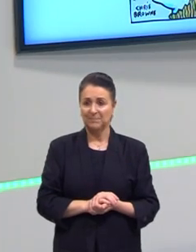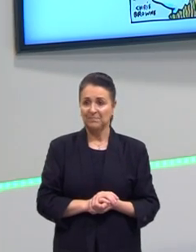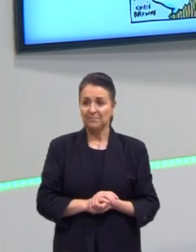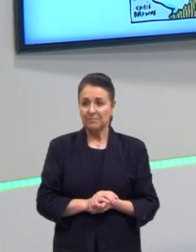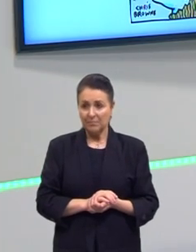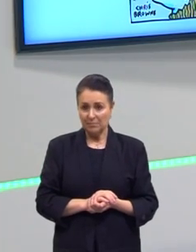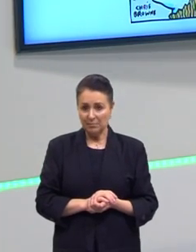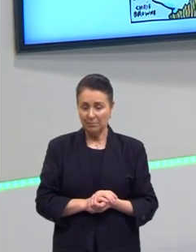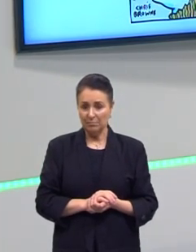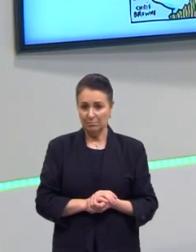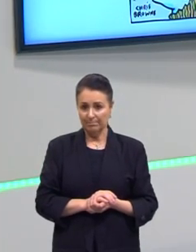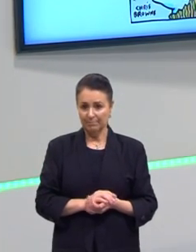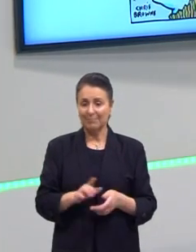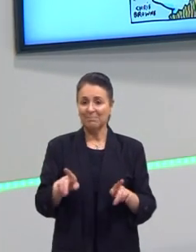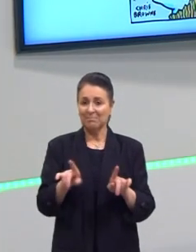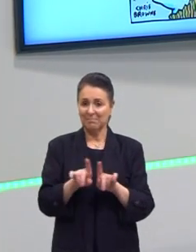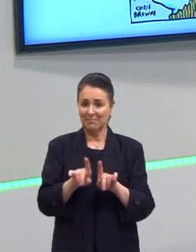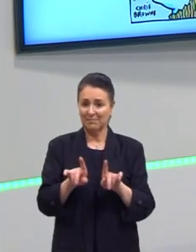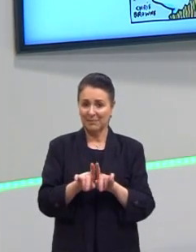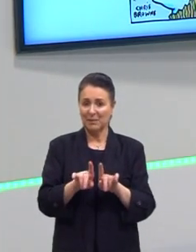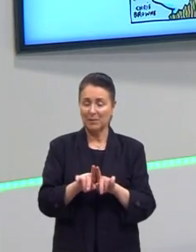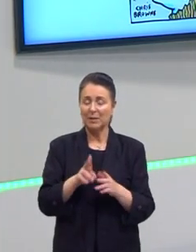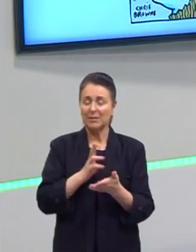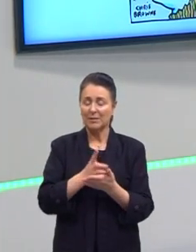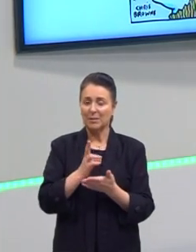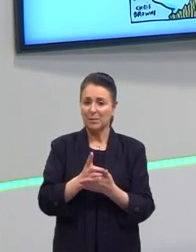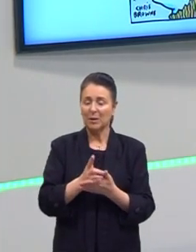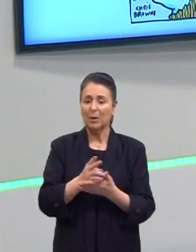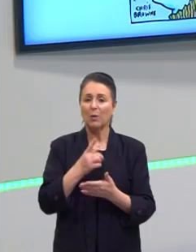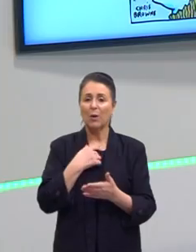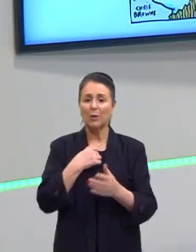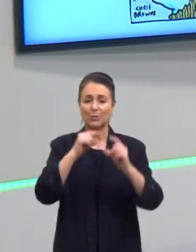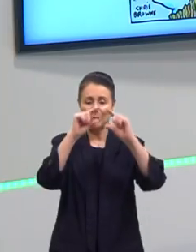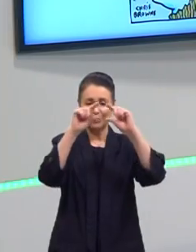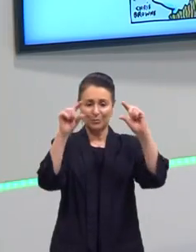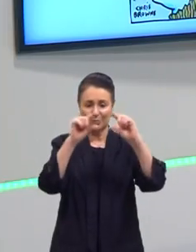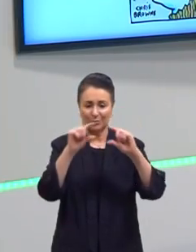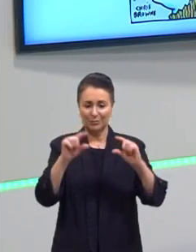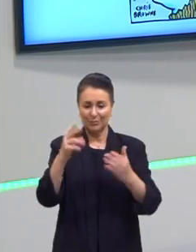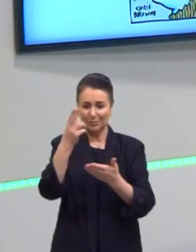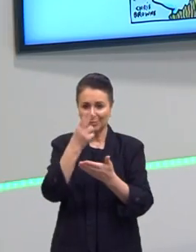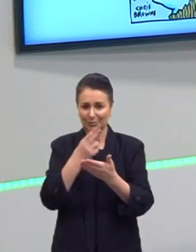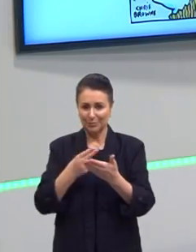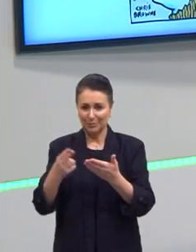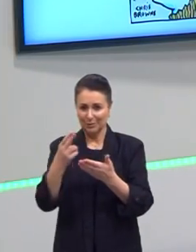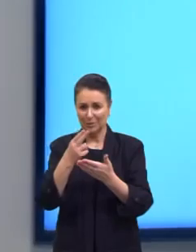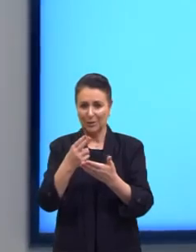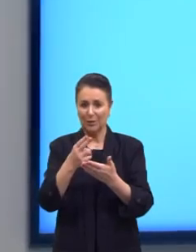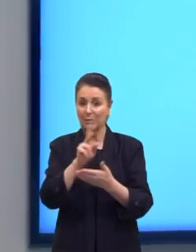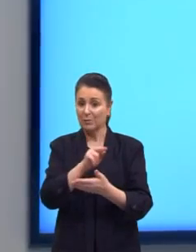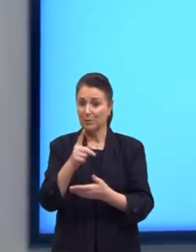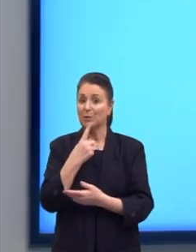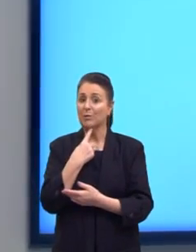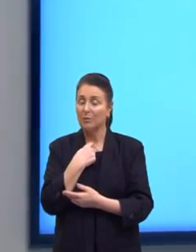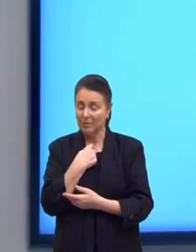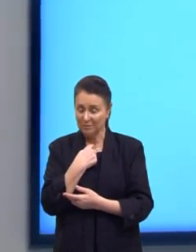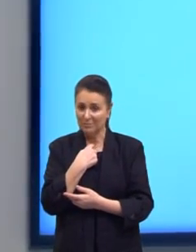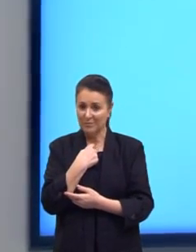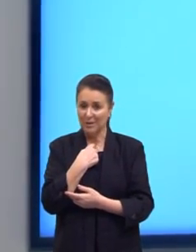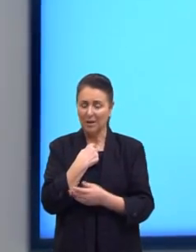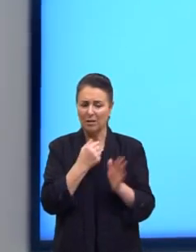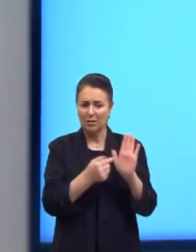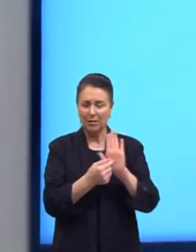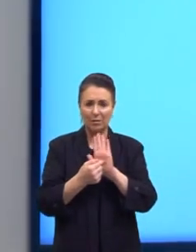Só para não sair do trivial, Eu adoro uma tirinha. É muito legal trabalhar com tirinha. Elas trazem muitas